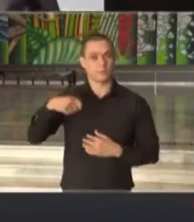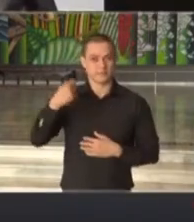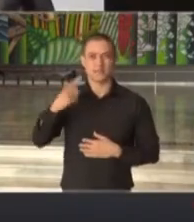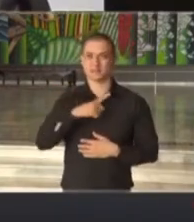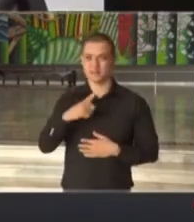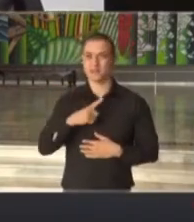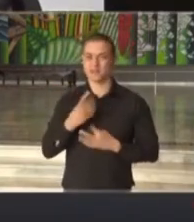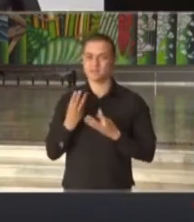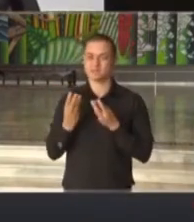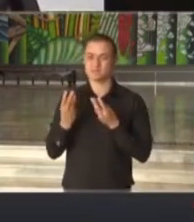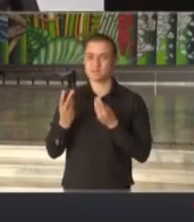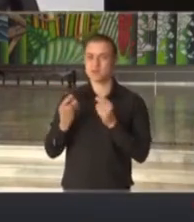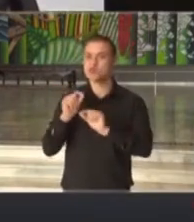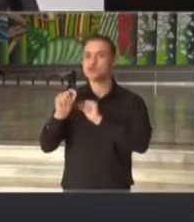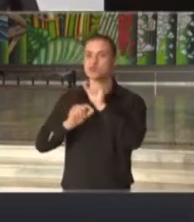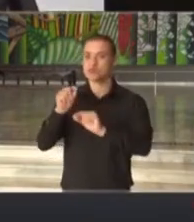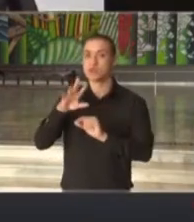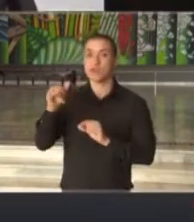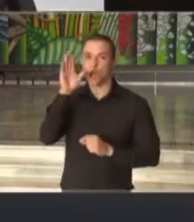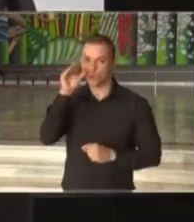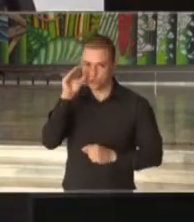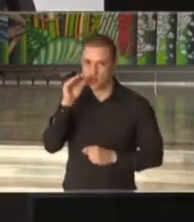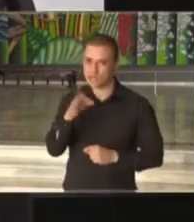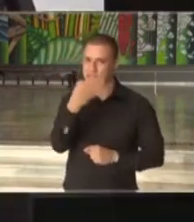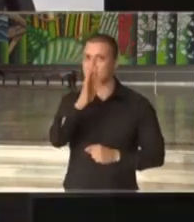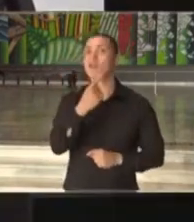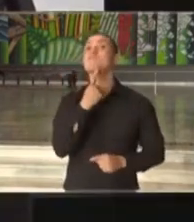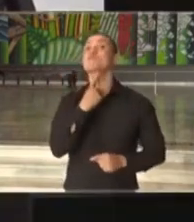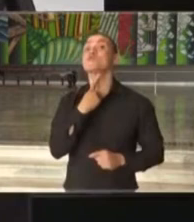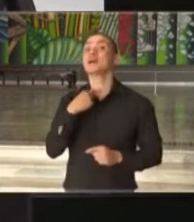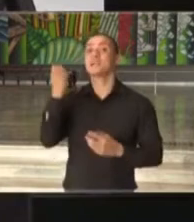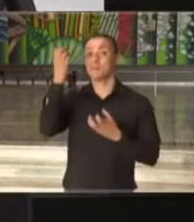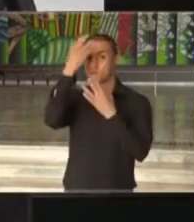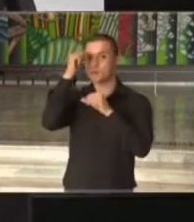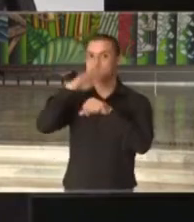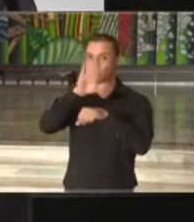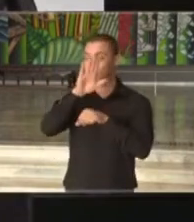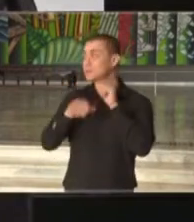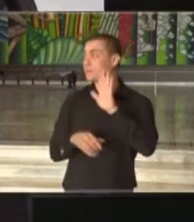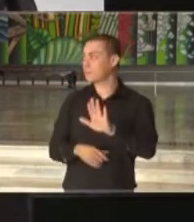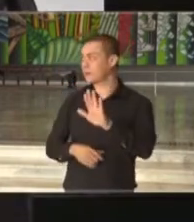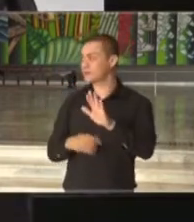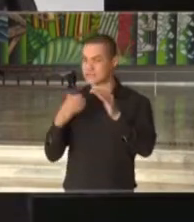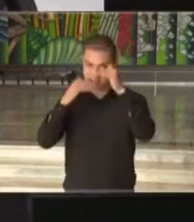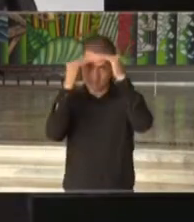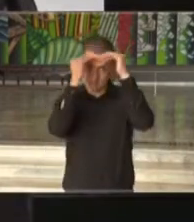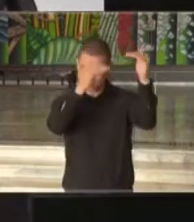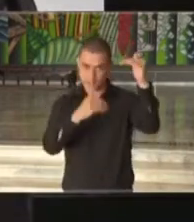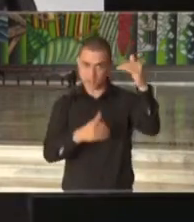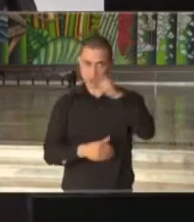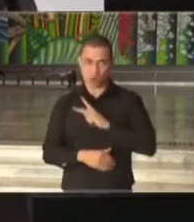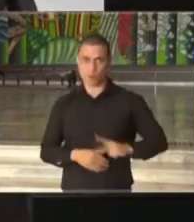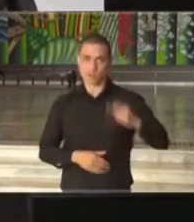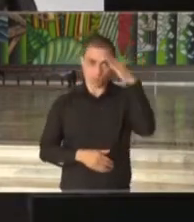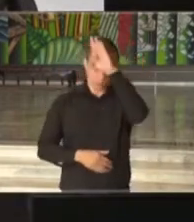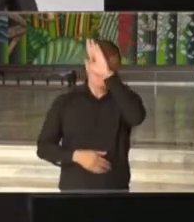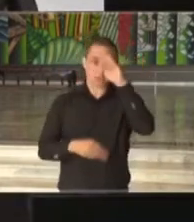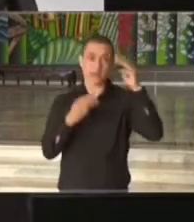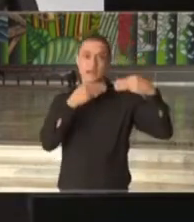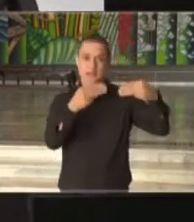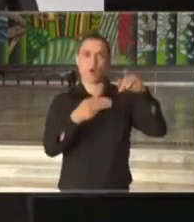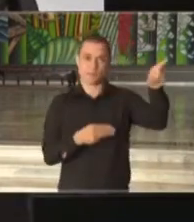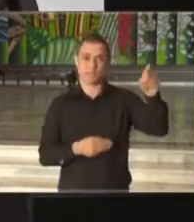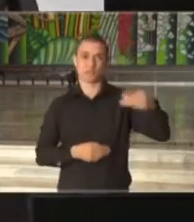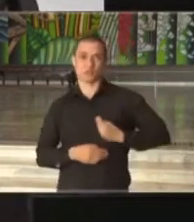instigados pela curiosidade e pela vontade de ter informação. Mas em respeito ao presidente Jair Bolsonaro, aos ministros que